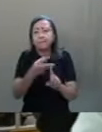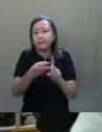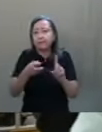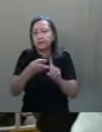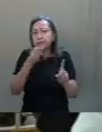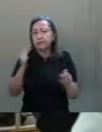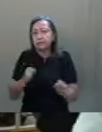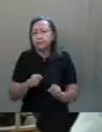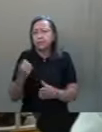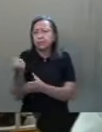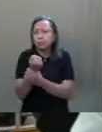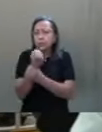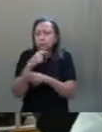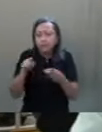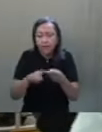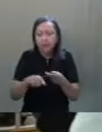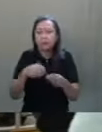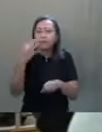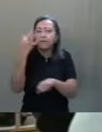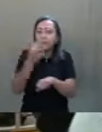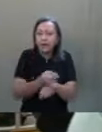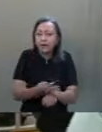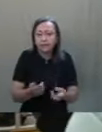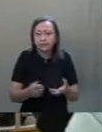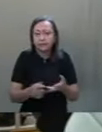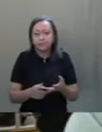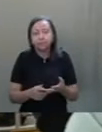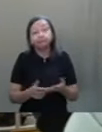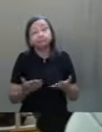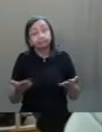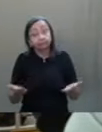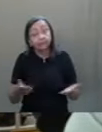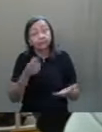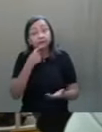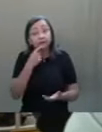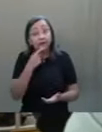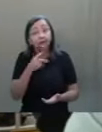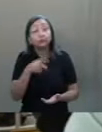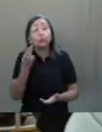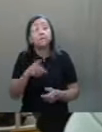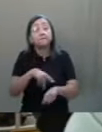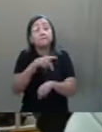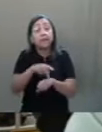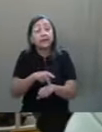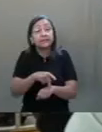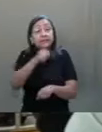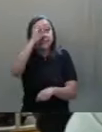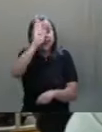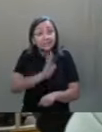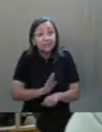no trabalho, férias. Nós estamos falando de um país como o nosso, pessoal.